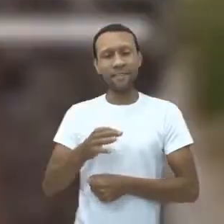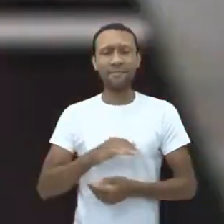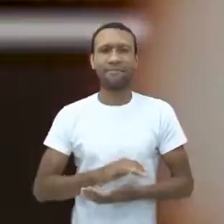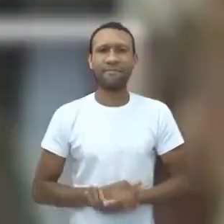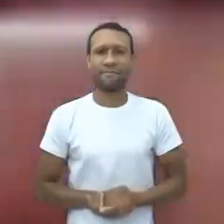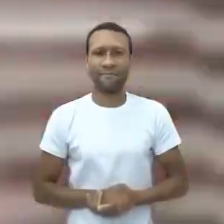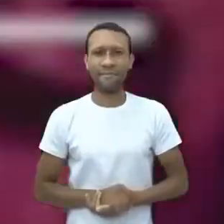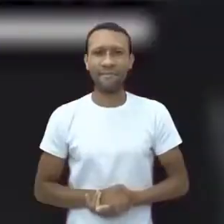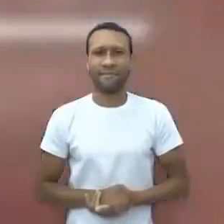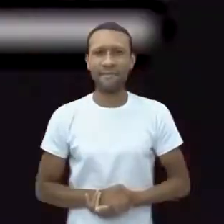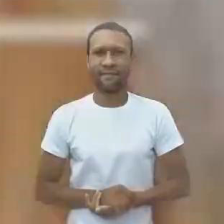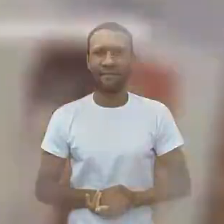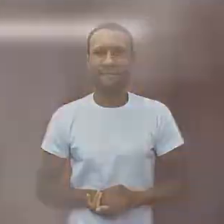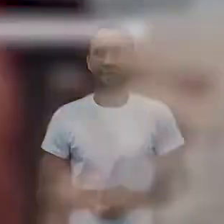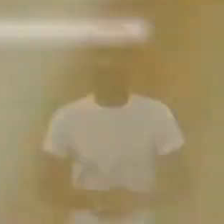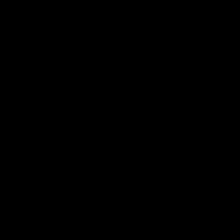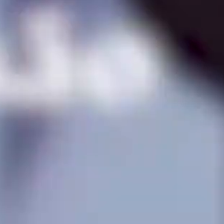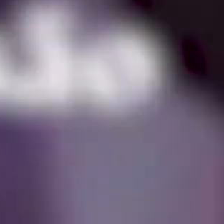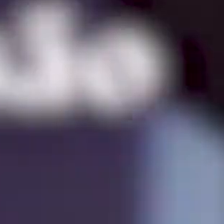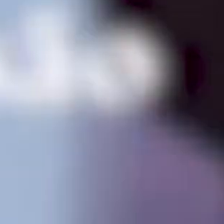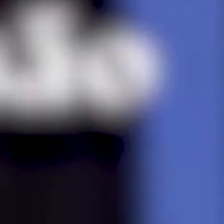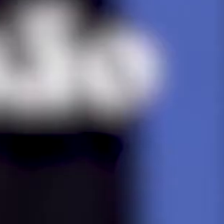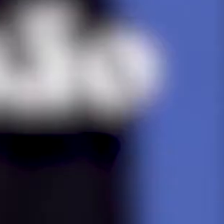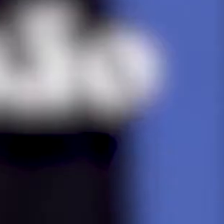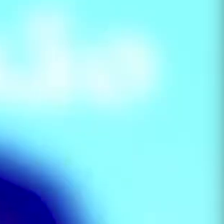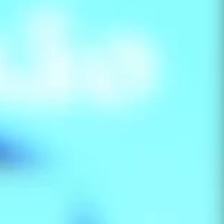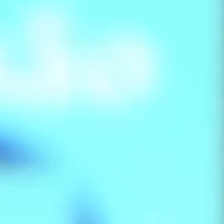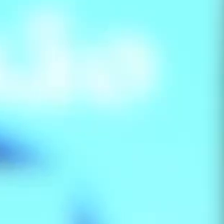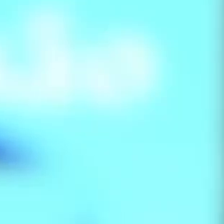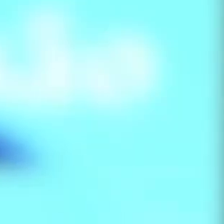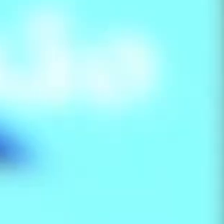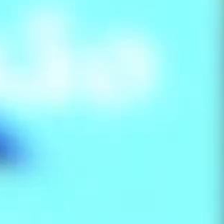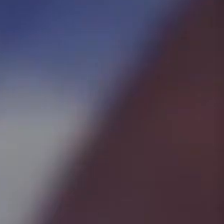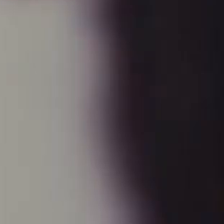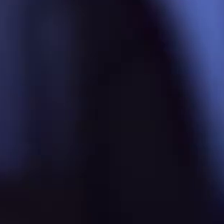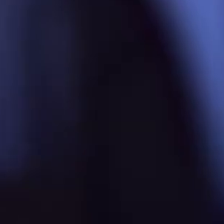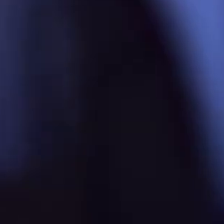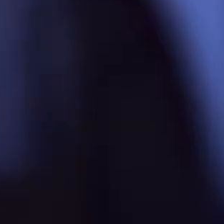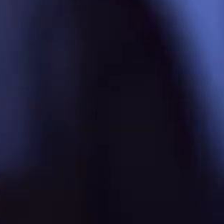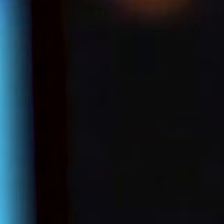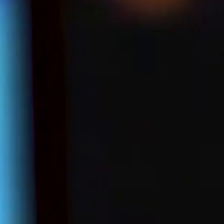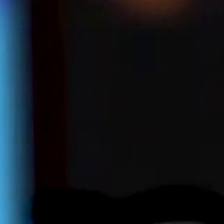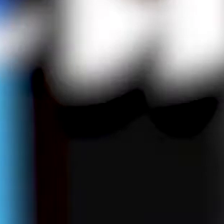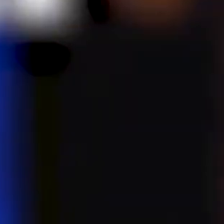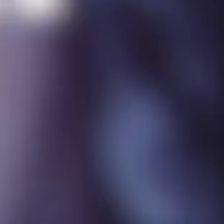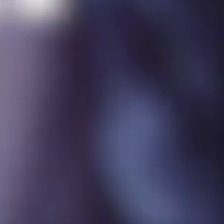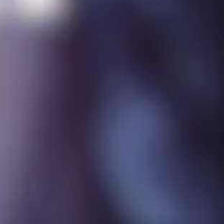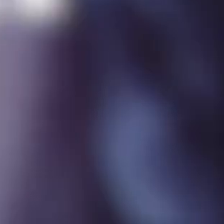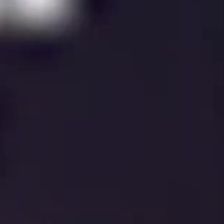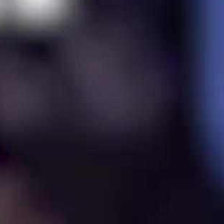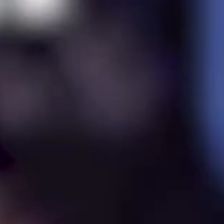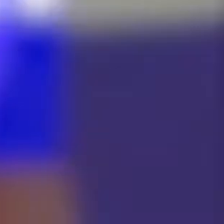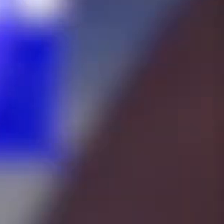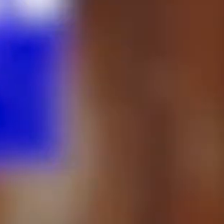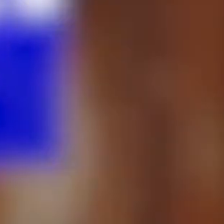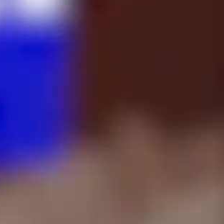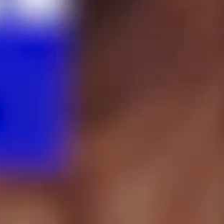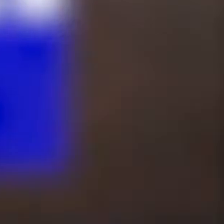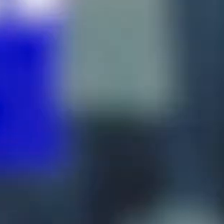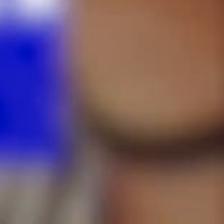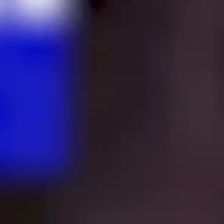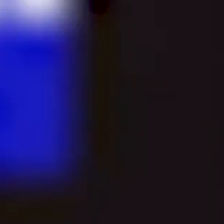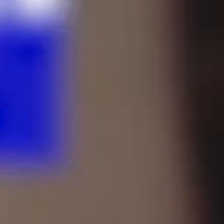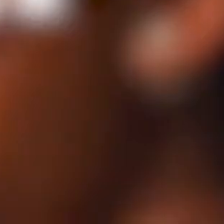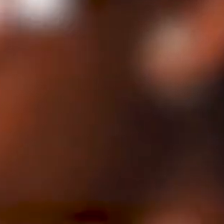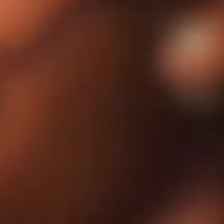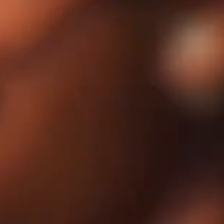já sofreram com o hater online. Algum... Acho que se eu posso compartilhar, tudo pra mim. Essa música é ótima. É feito demais. Estou